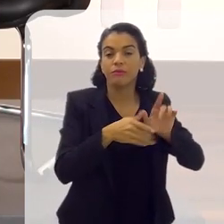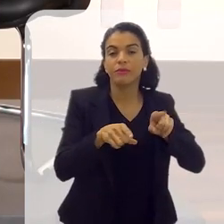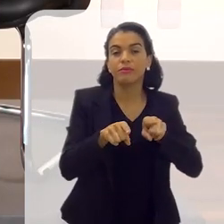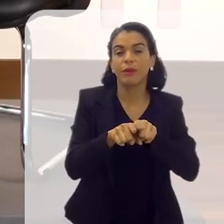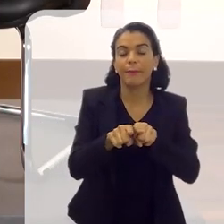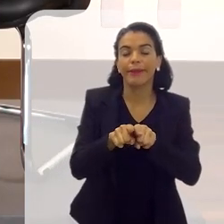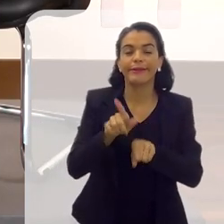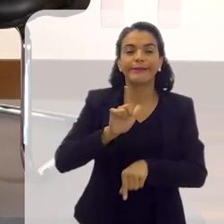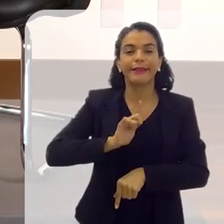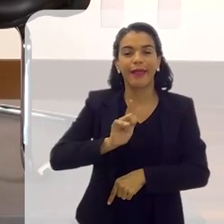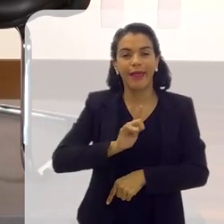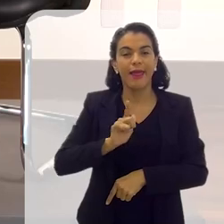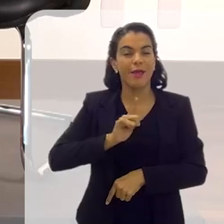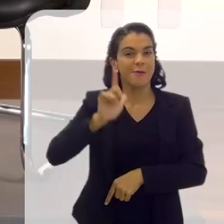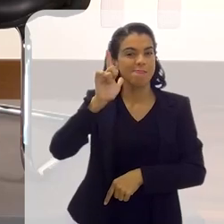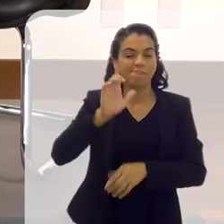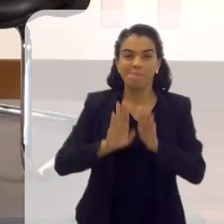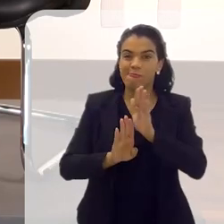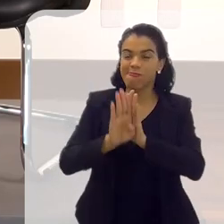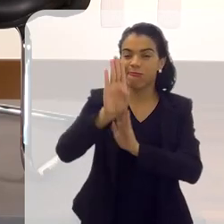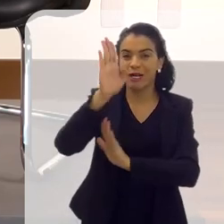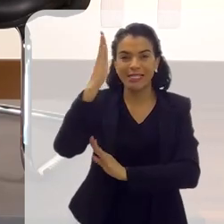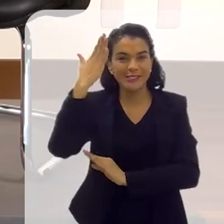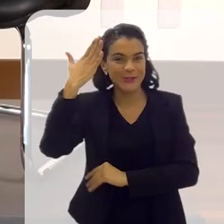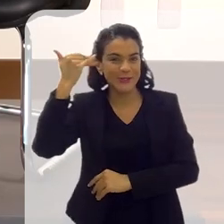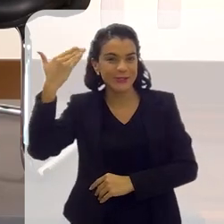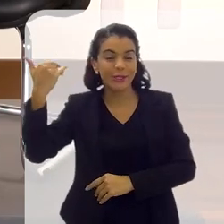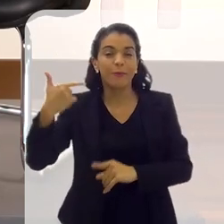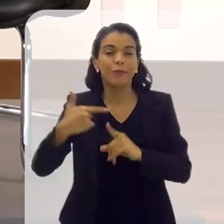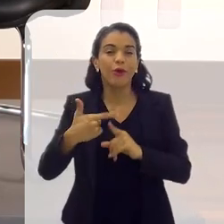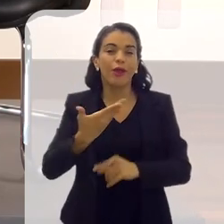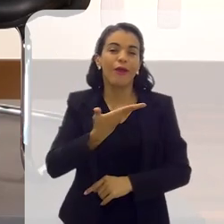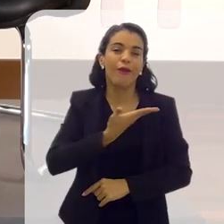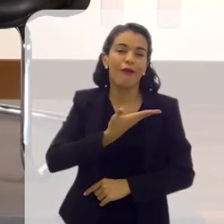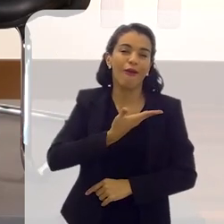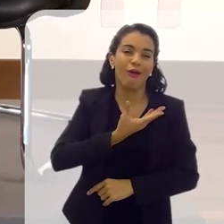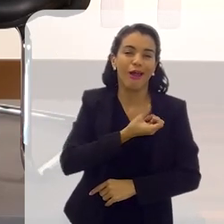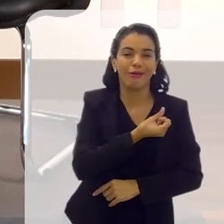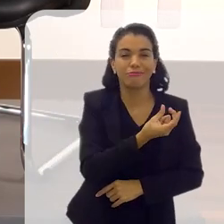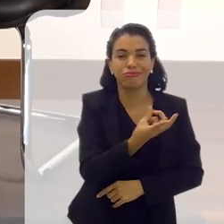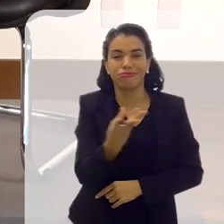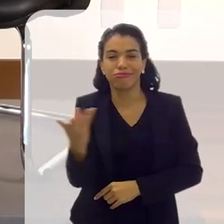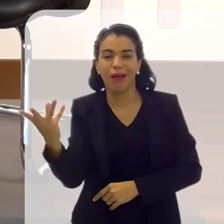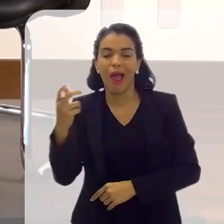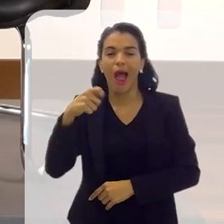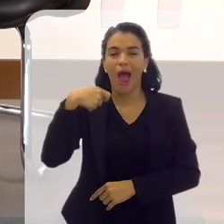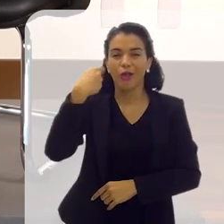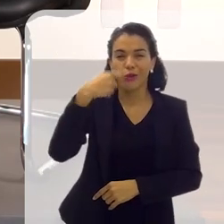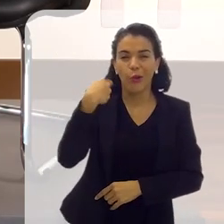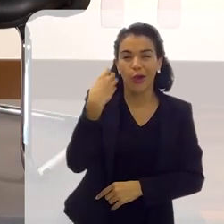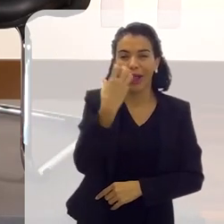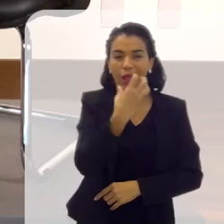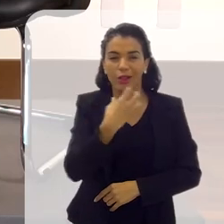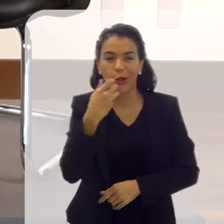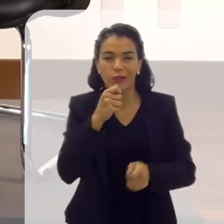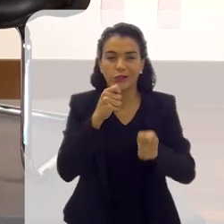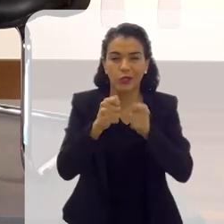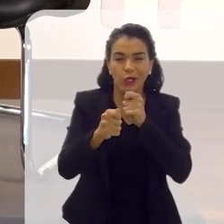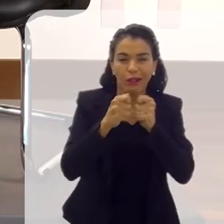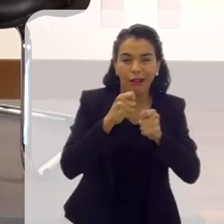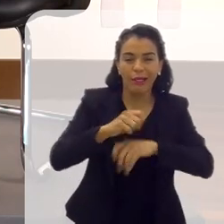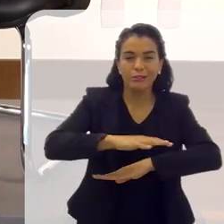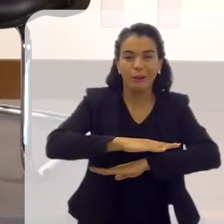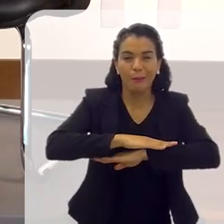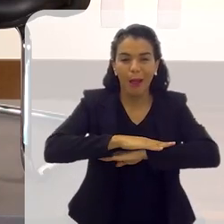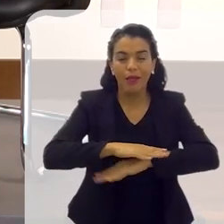ele também tem esse sucesso, porque colegas, atores, cantores,